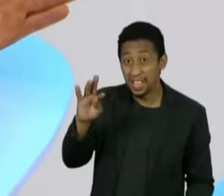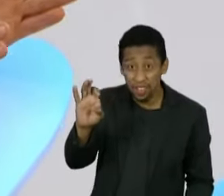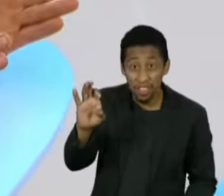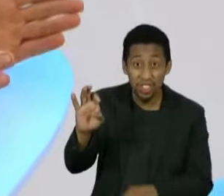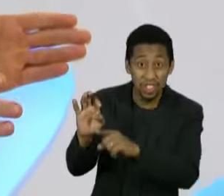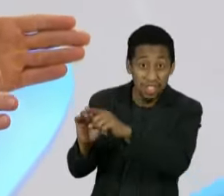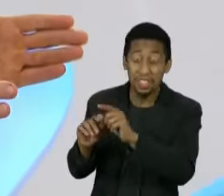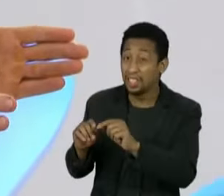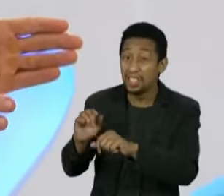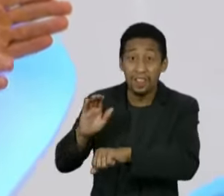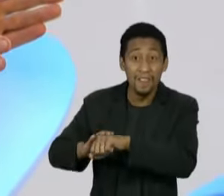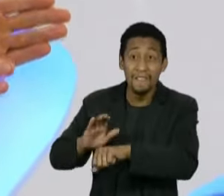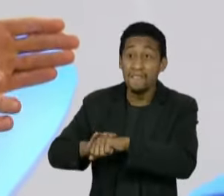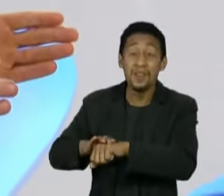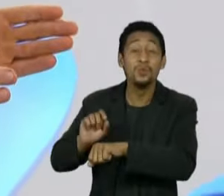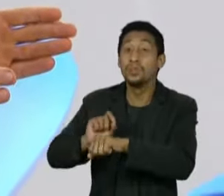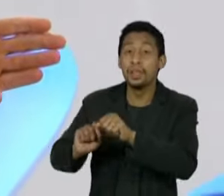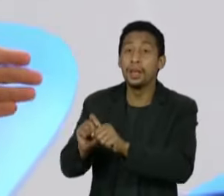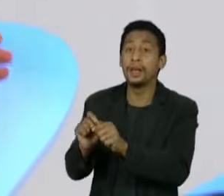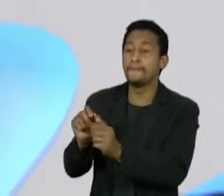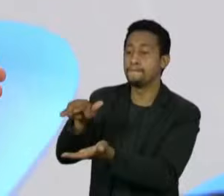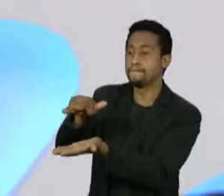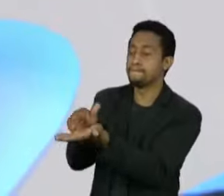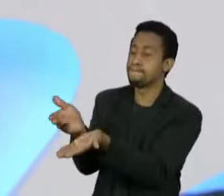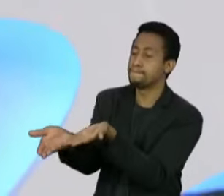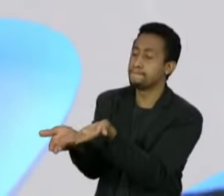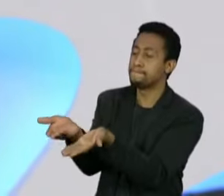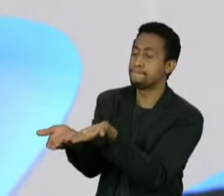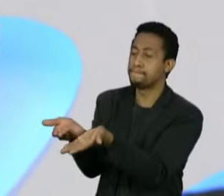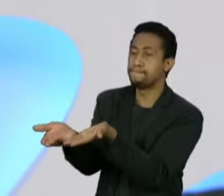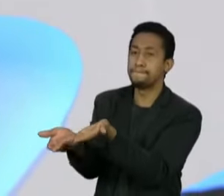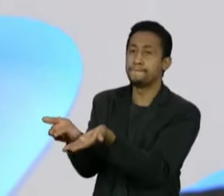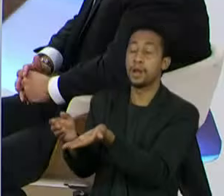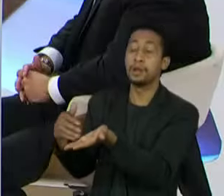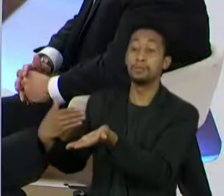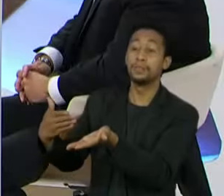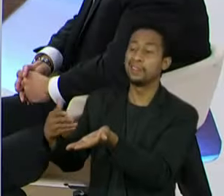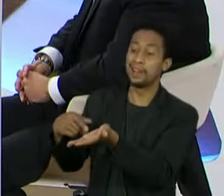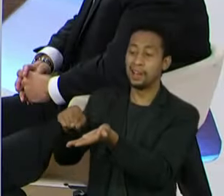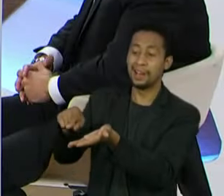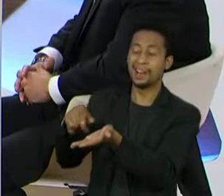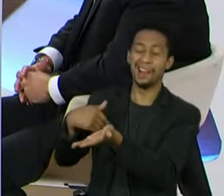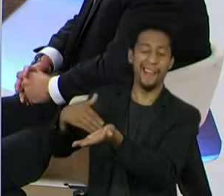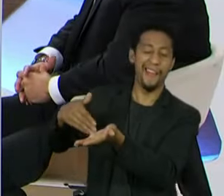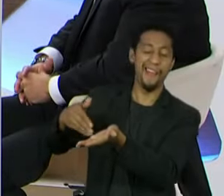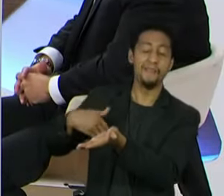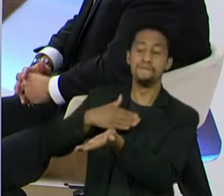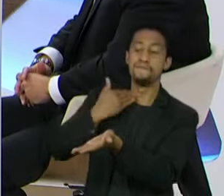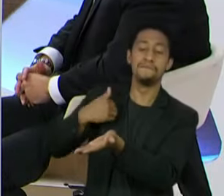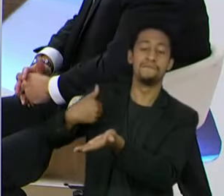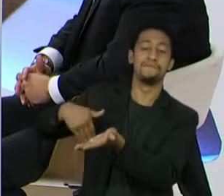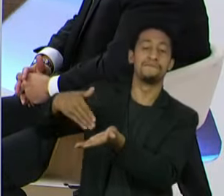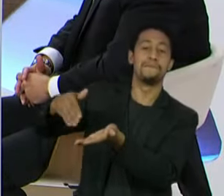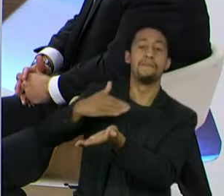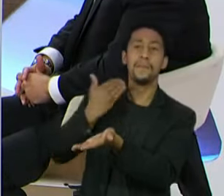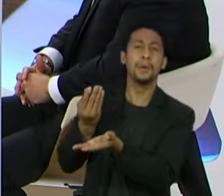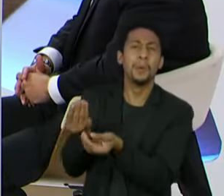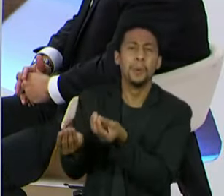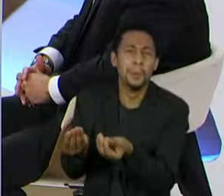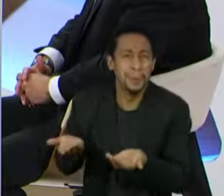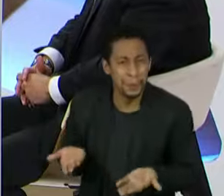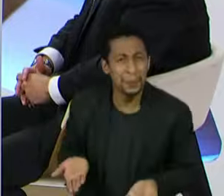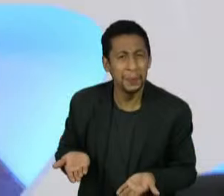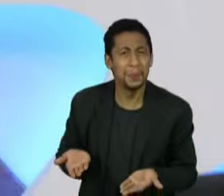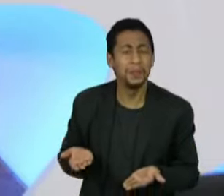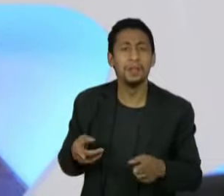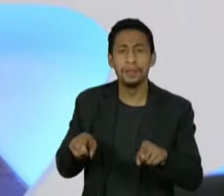e depois deixar a pessoa morrer. Isso é um incídio qualificado com recursos que dificulte ou torne impossível a defesa da vítima. você